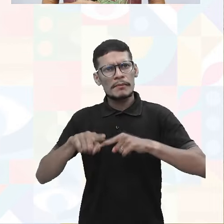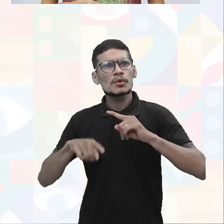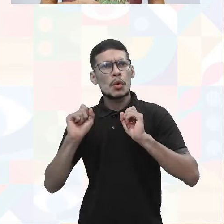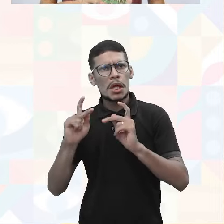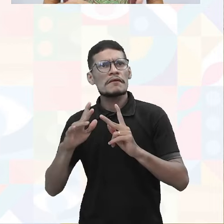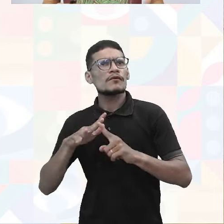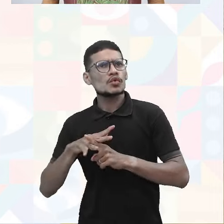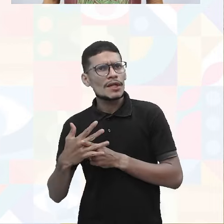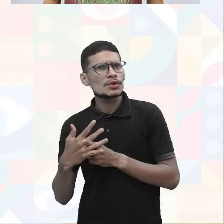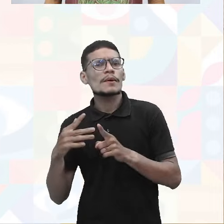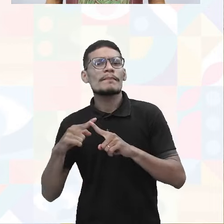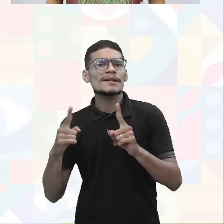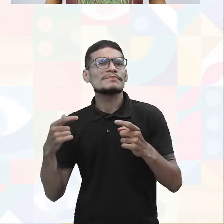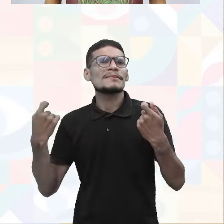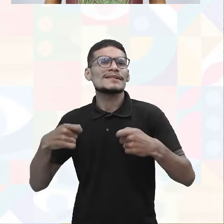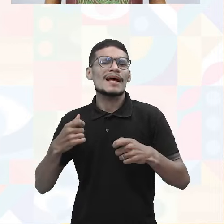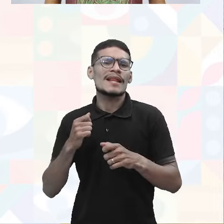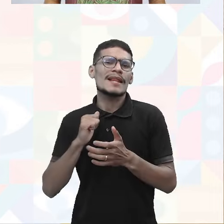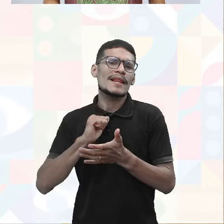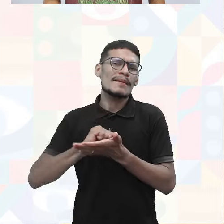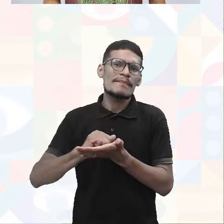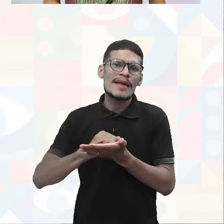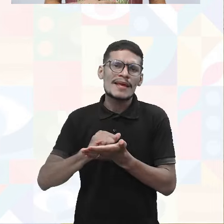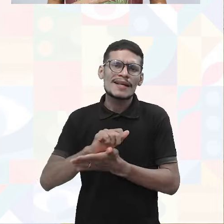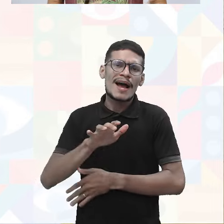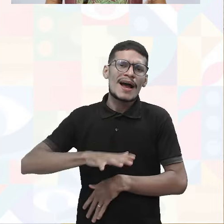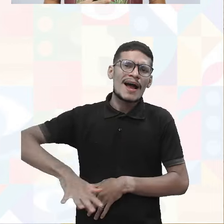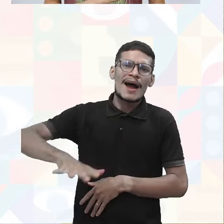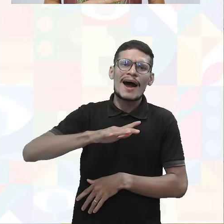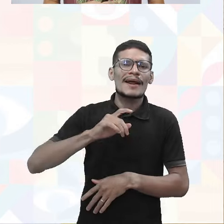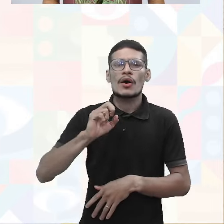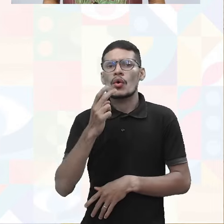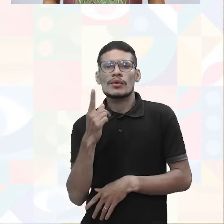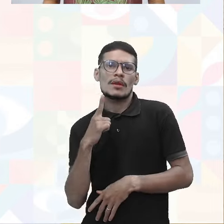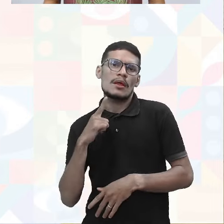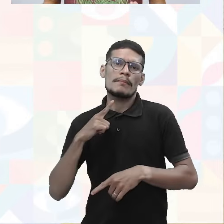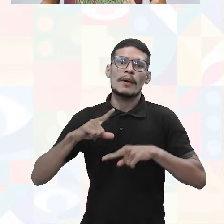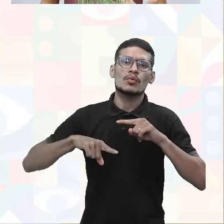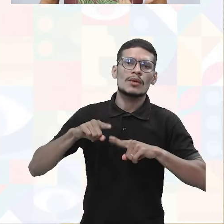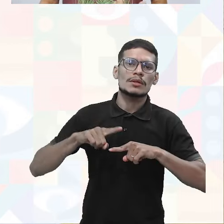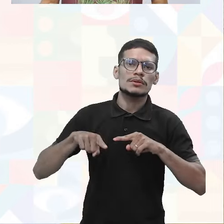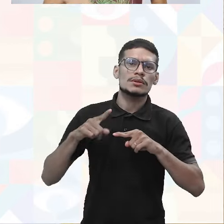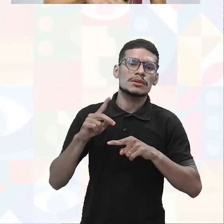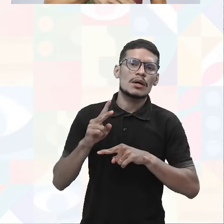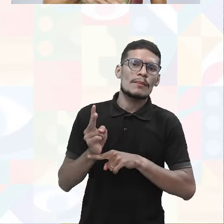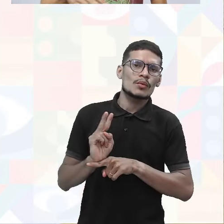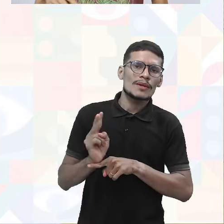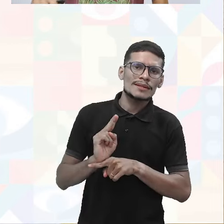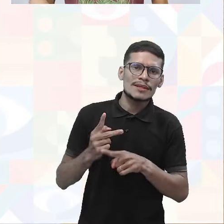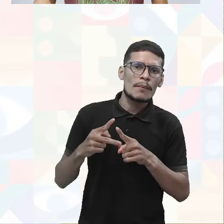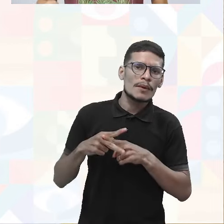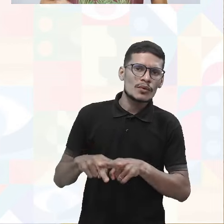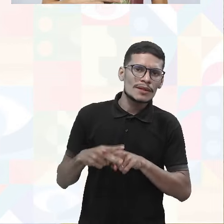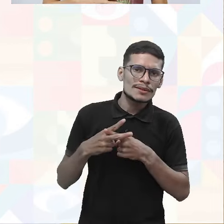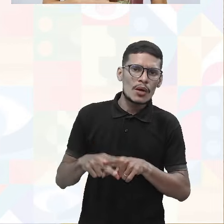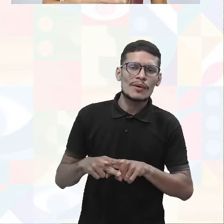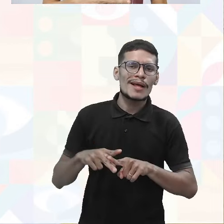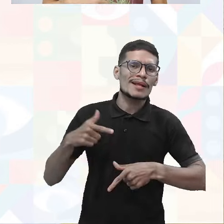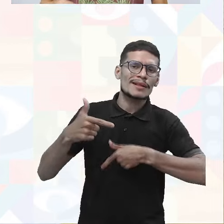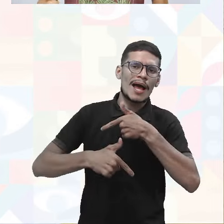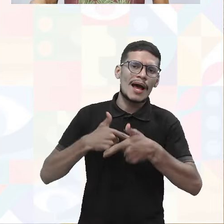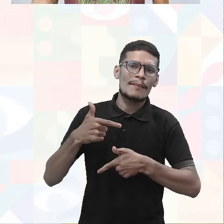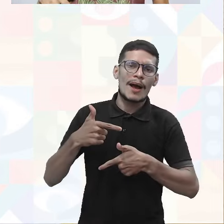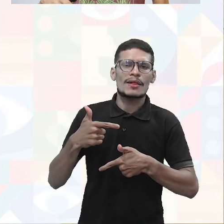precisando da limpeza da área, está tendo alguma outra manutenção próxima, alguma coisa que está, vamos dizer assim, impedindo ou atrapalhando o